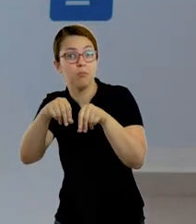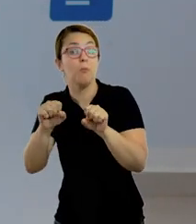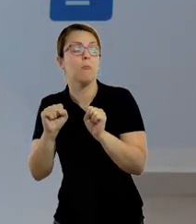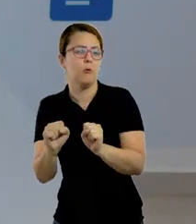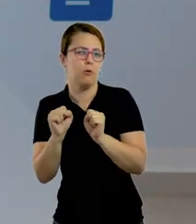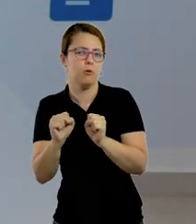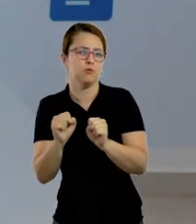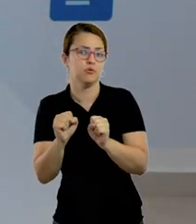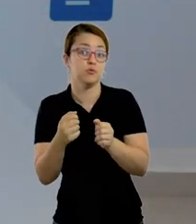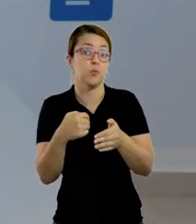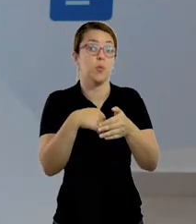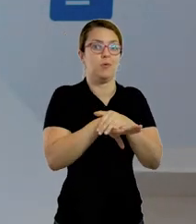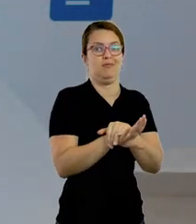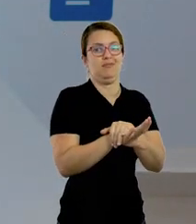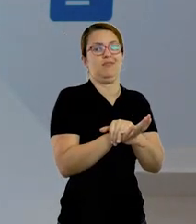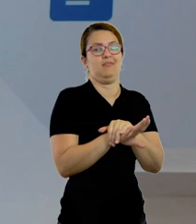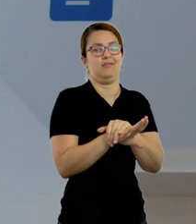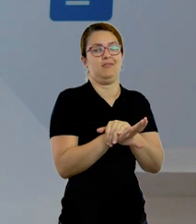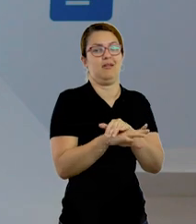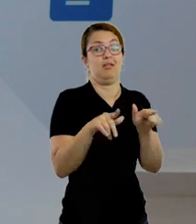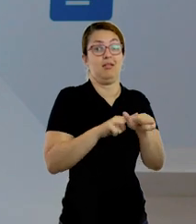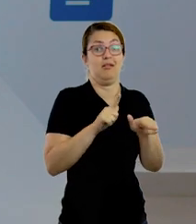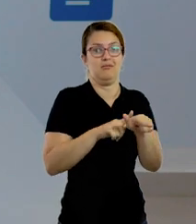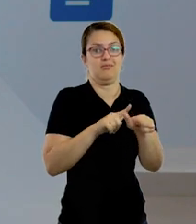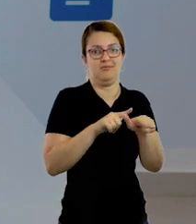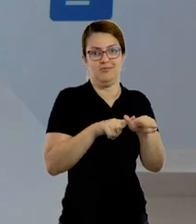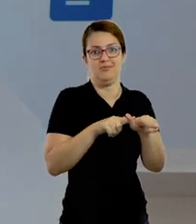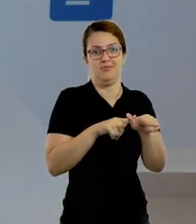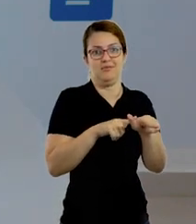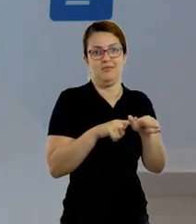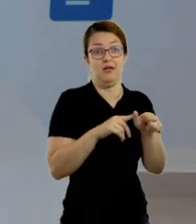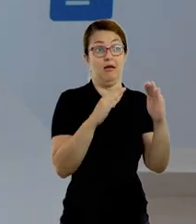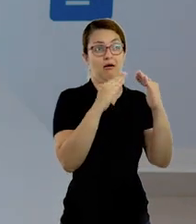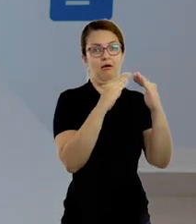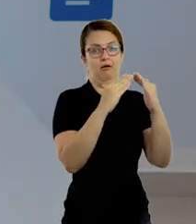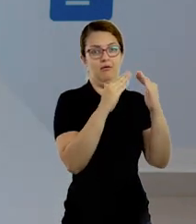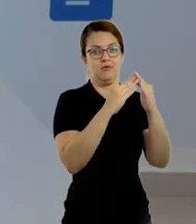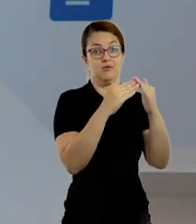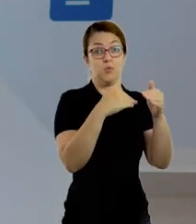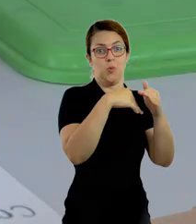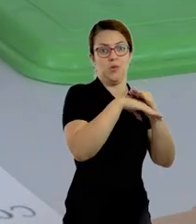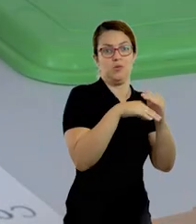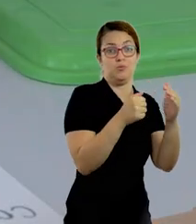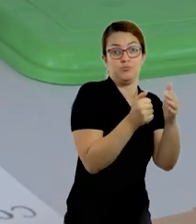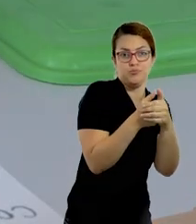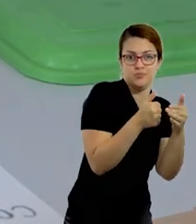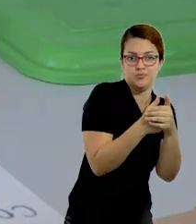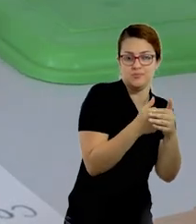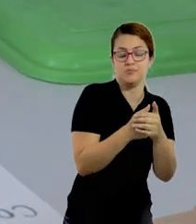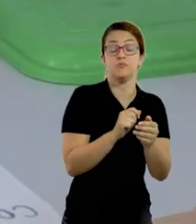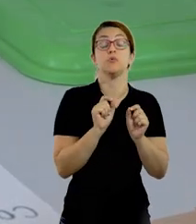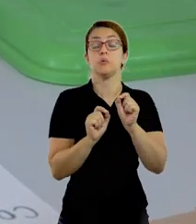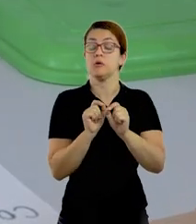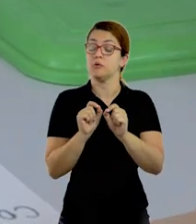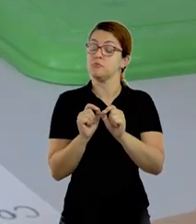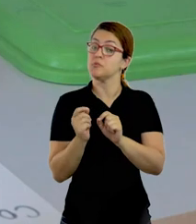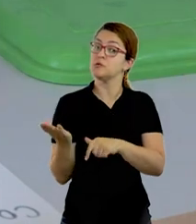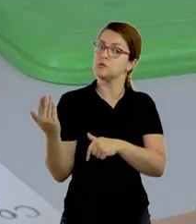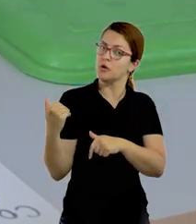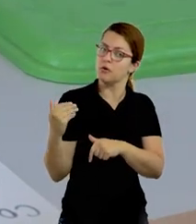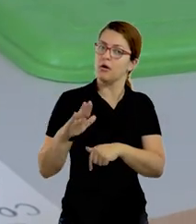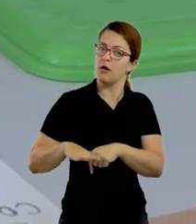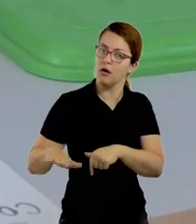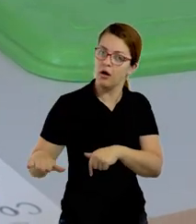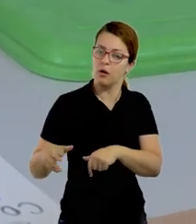casa e brincar com a criança. A criança vai procurar as